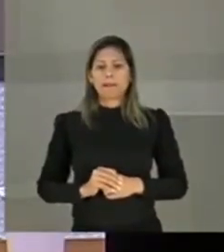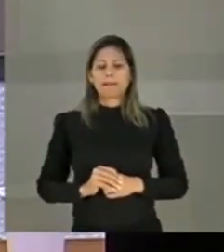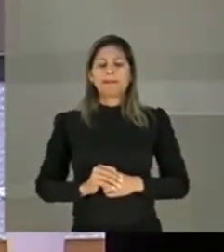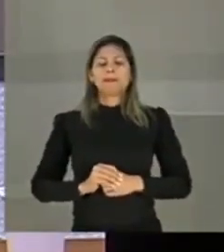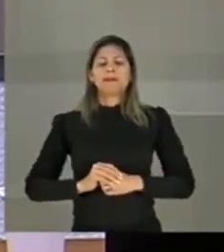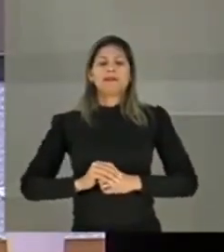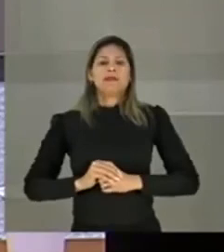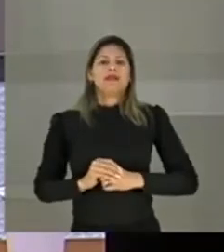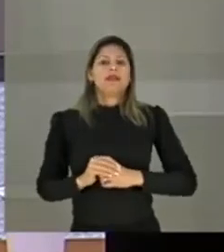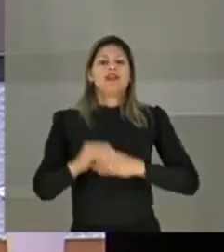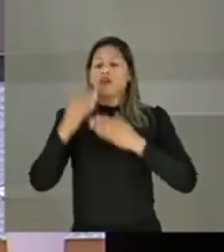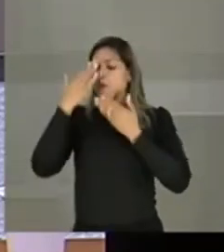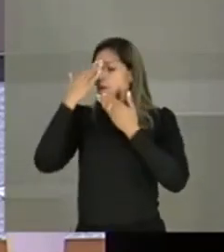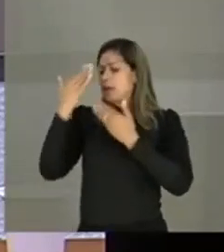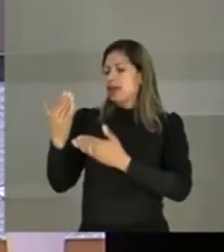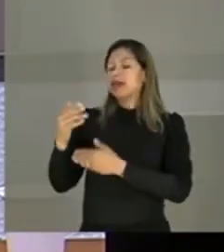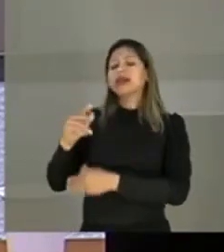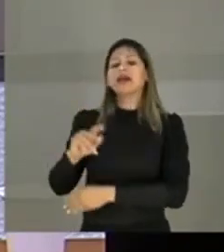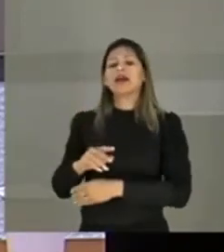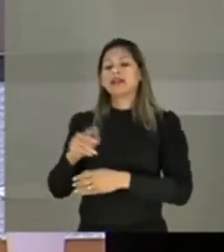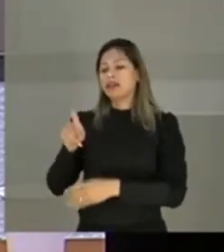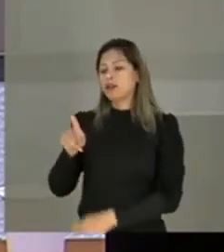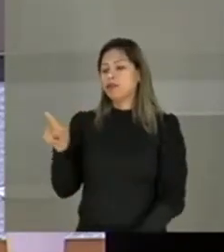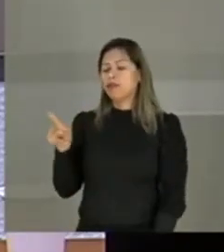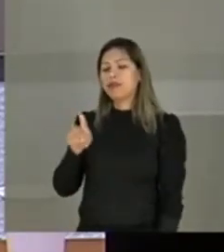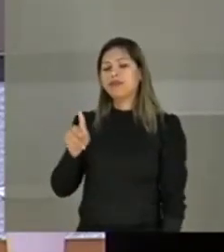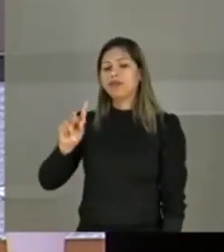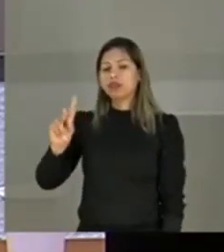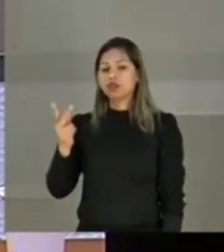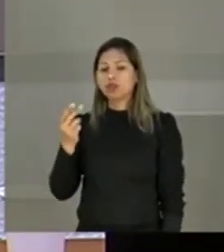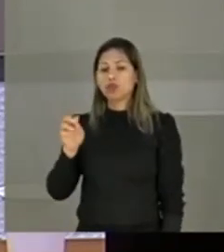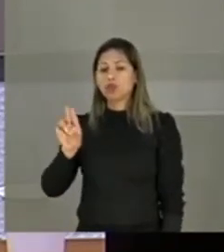Agradecendo aí o professor Hugo Costa,